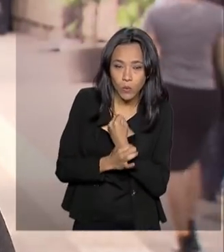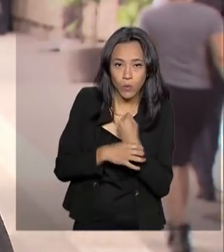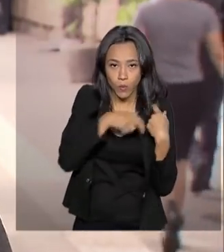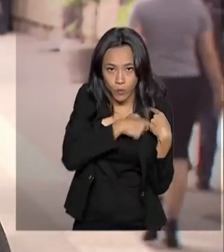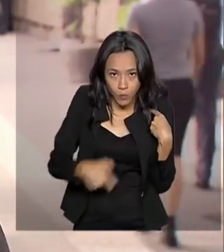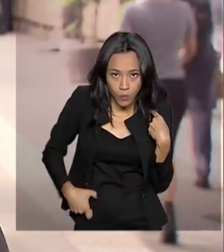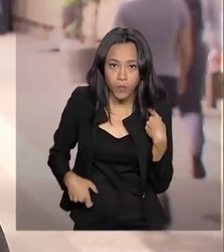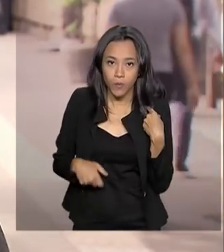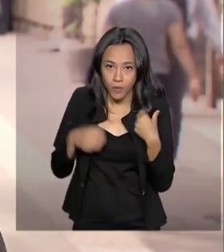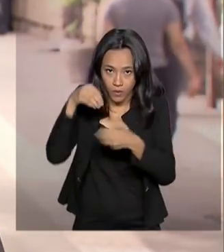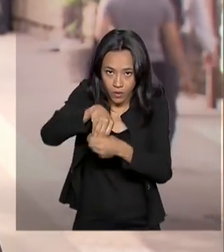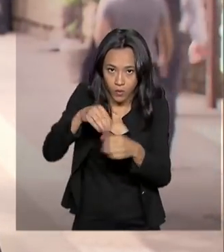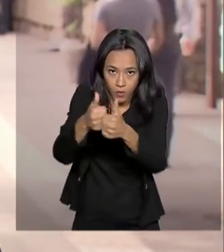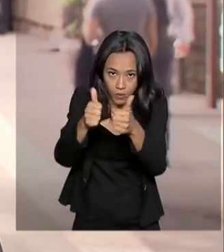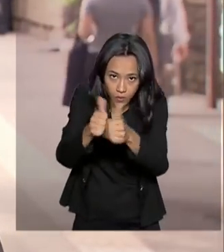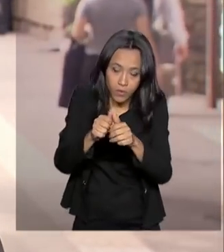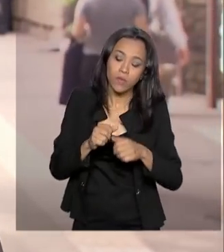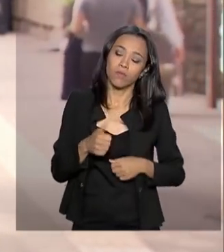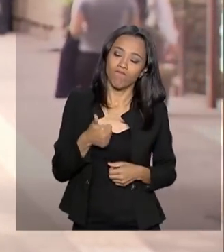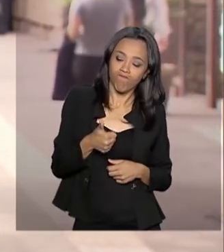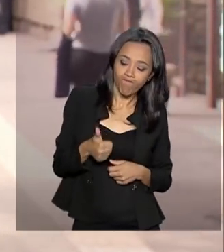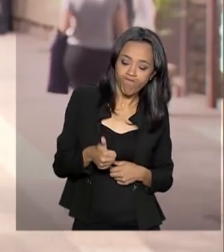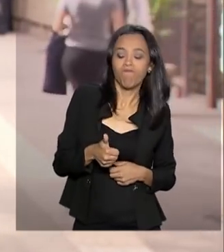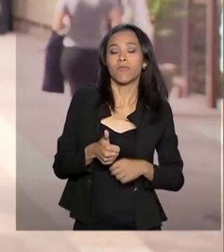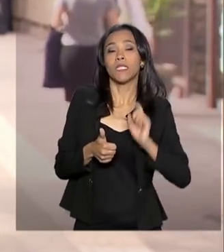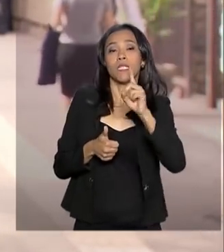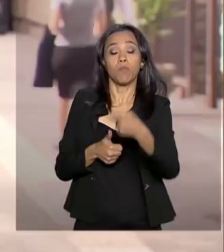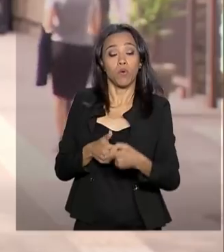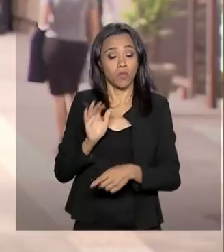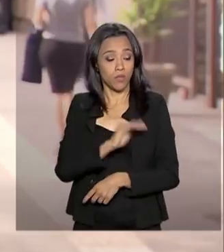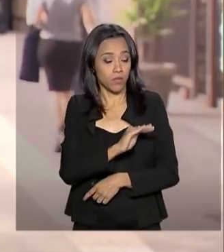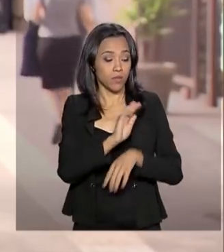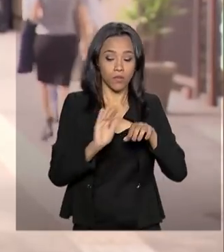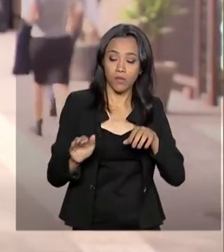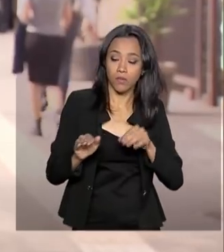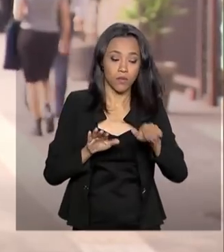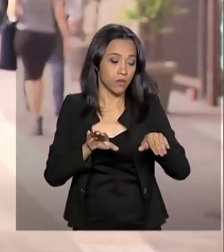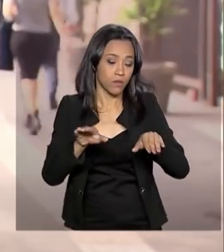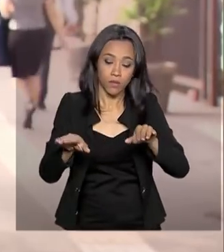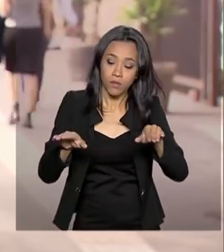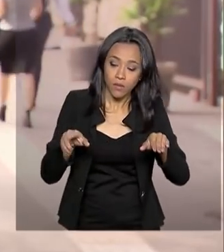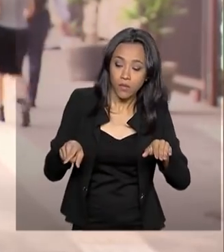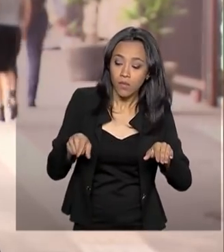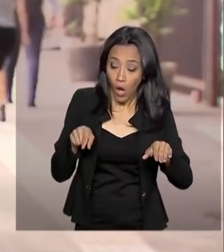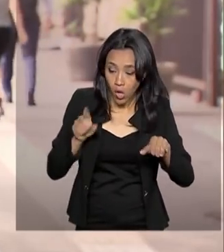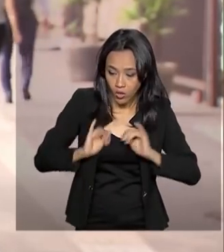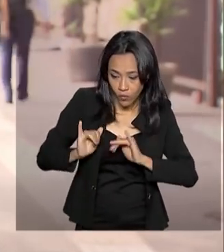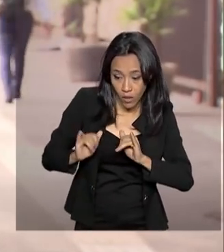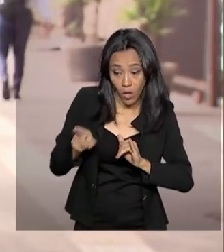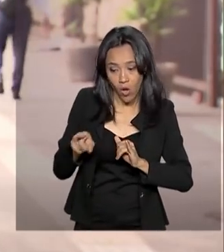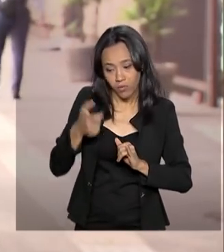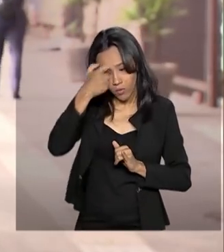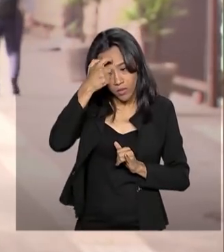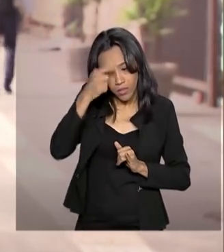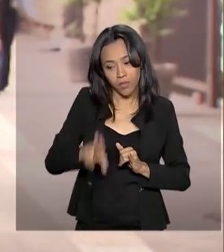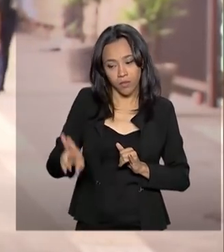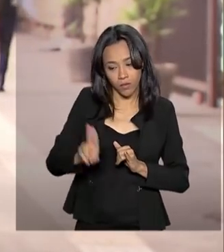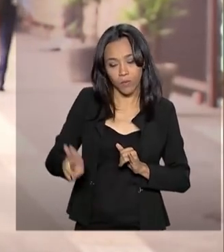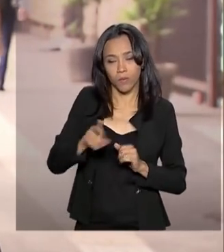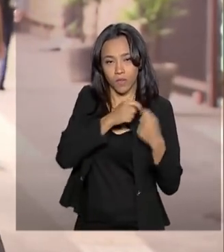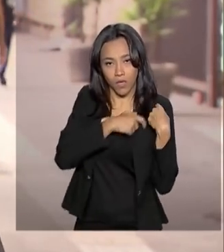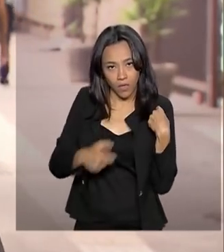veículo e depois disso nós abordamos os passageiros e fazemos a campanha. Conscientizamos ele sobre a